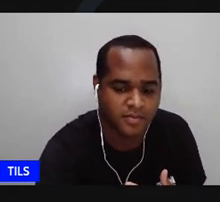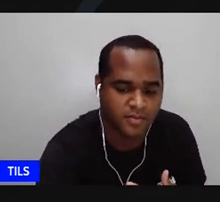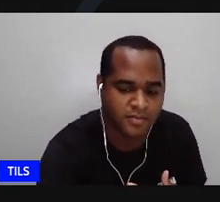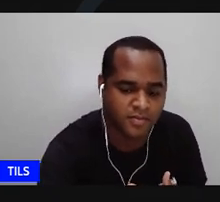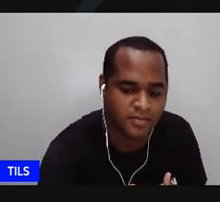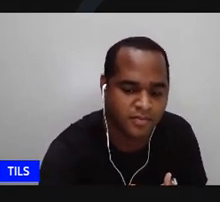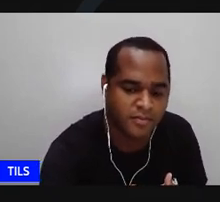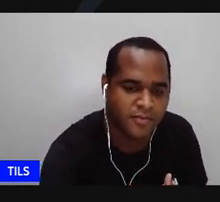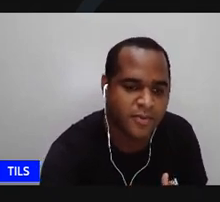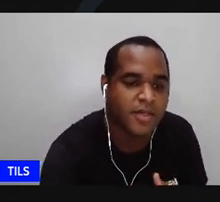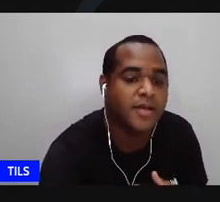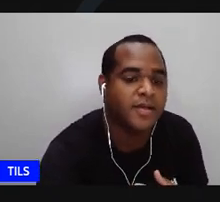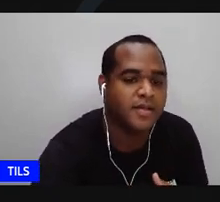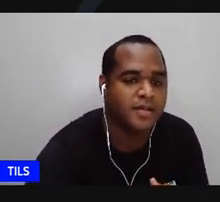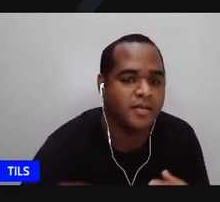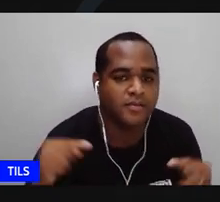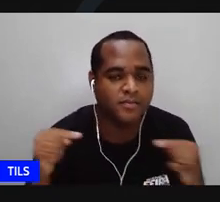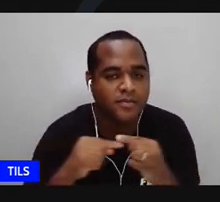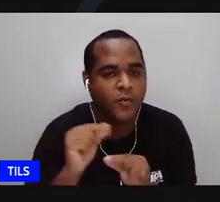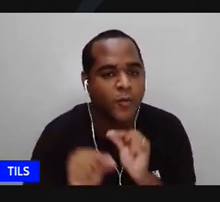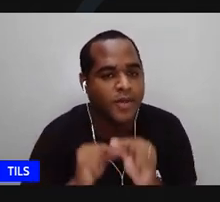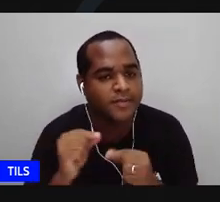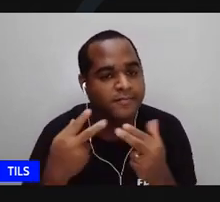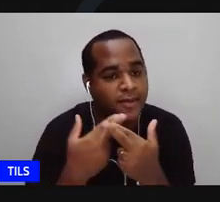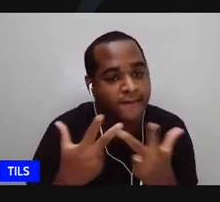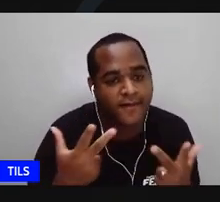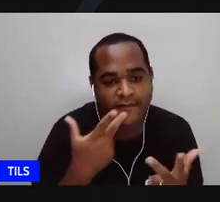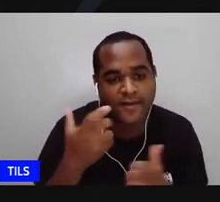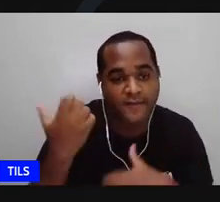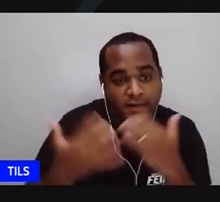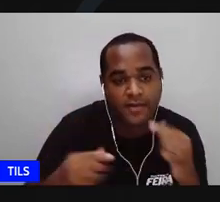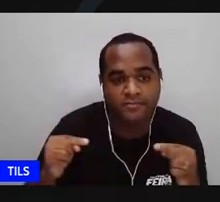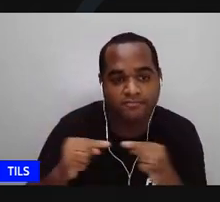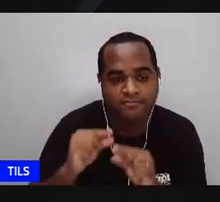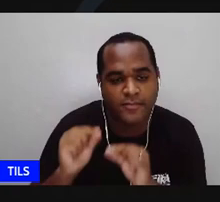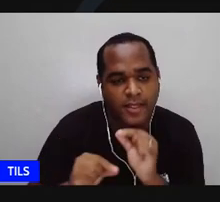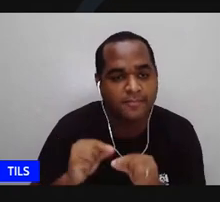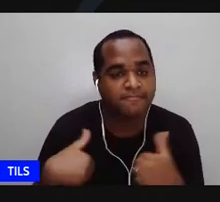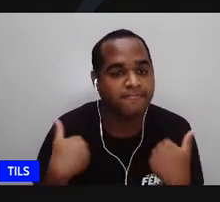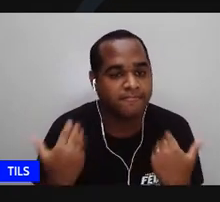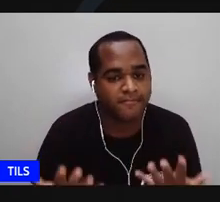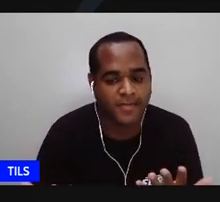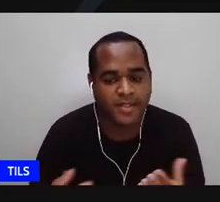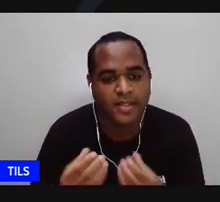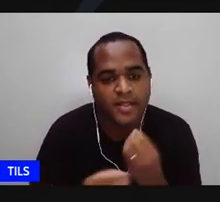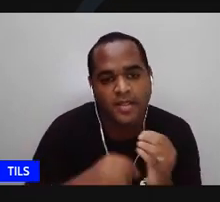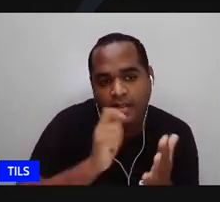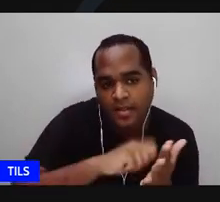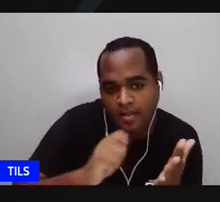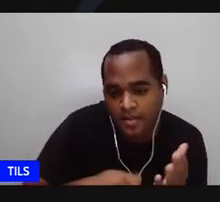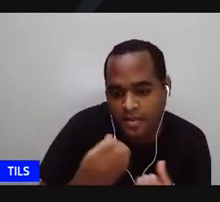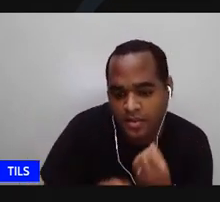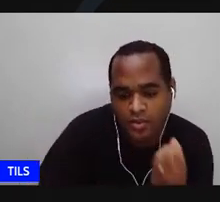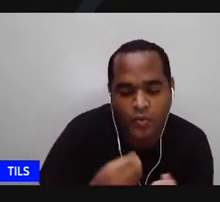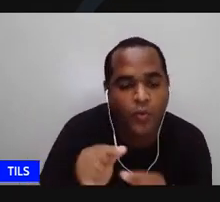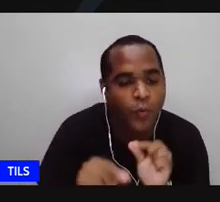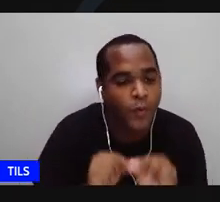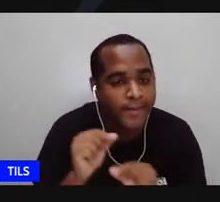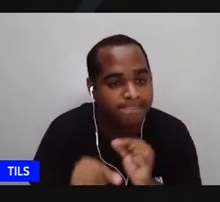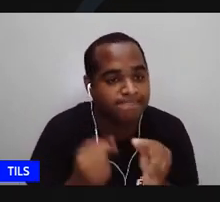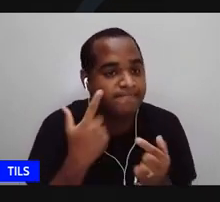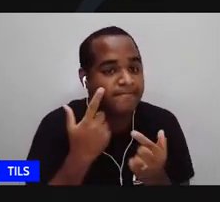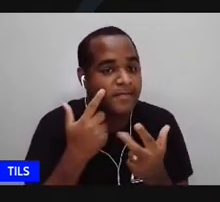esse eu não quero saber que minha vida tá certo? então a escrita então vai ser